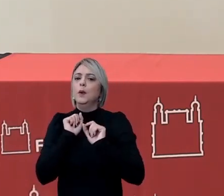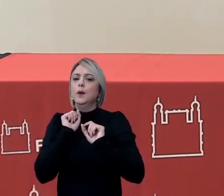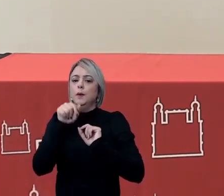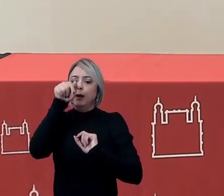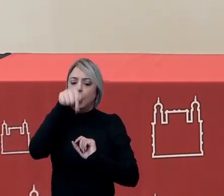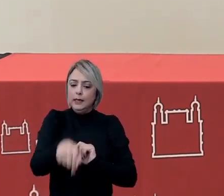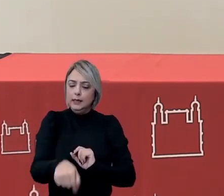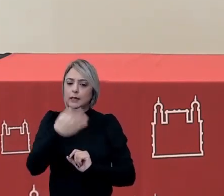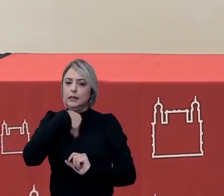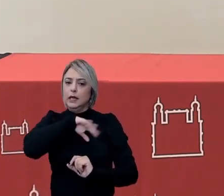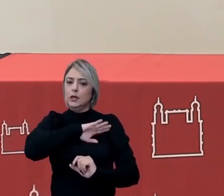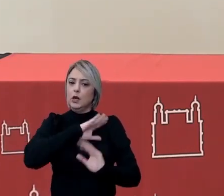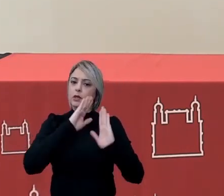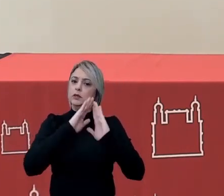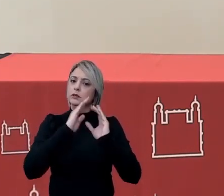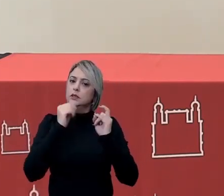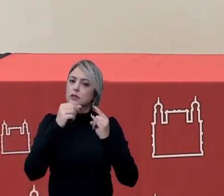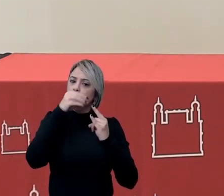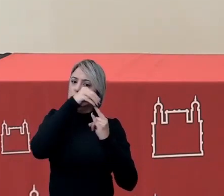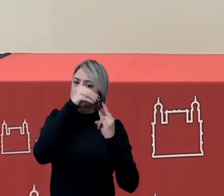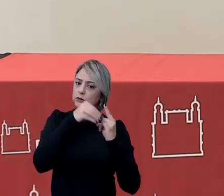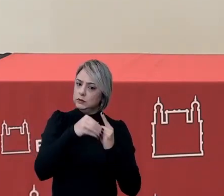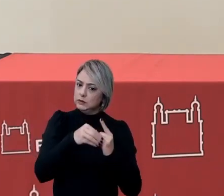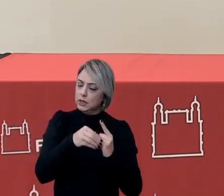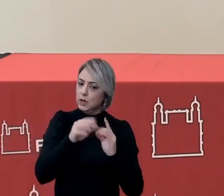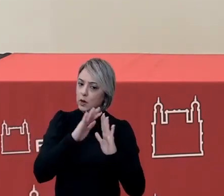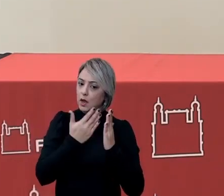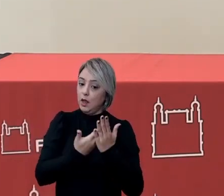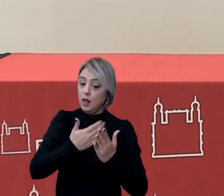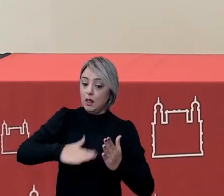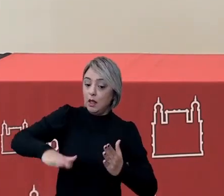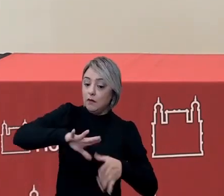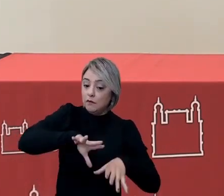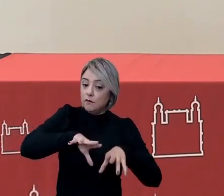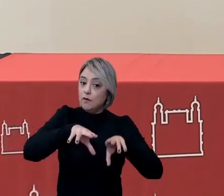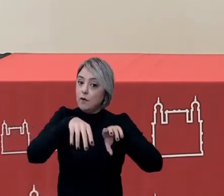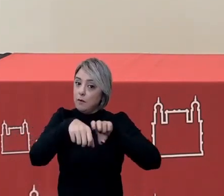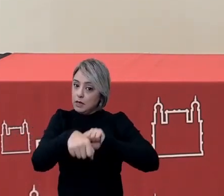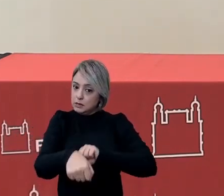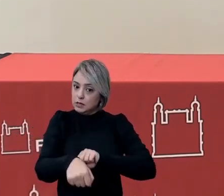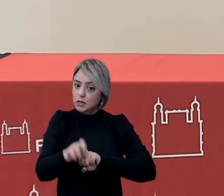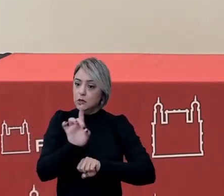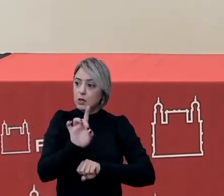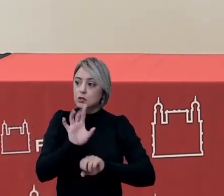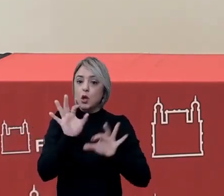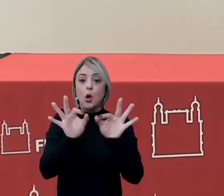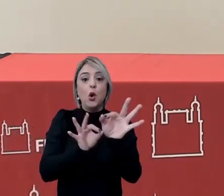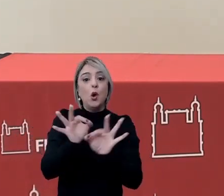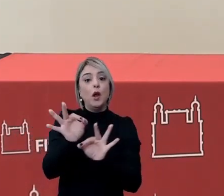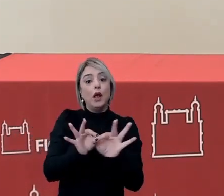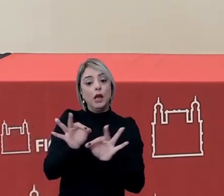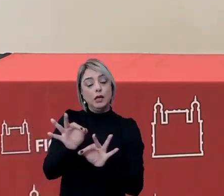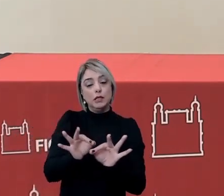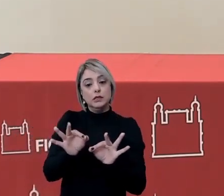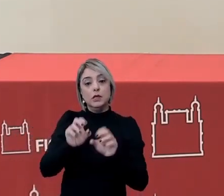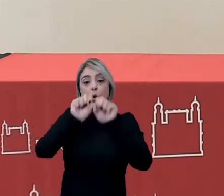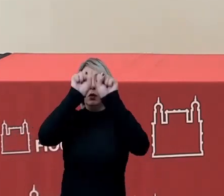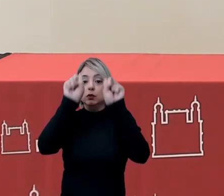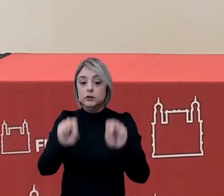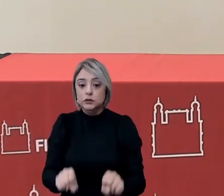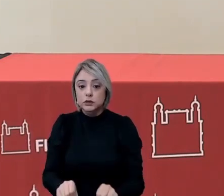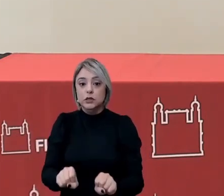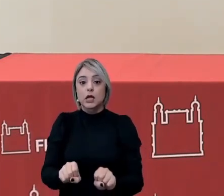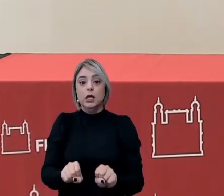aqui da nossa instituição a gente no âmbito da formação não só organizou no sistema